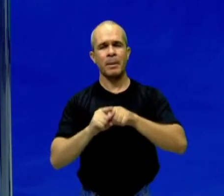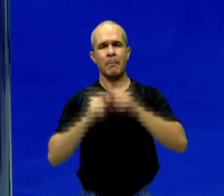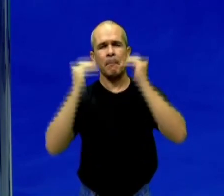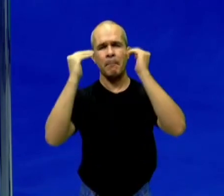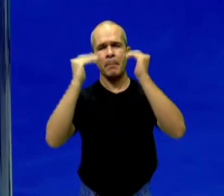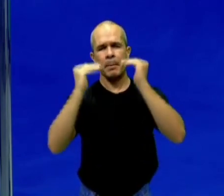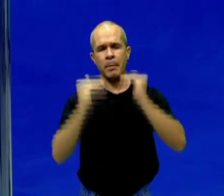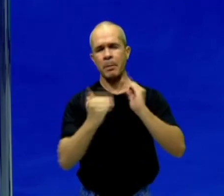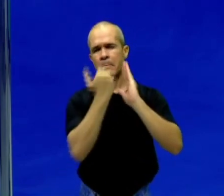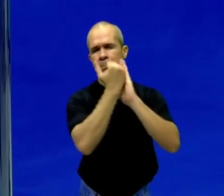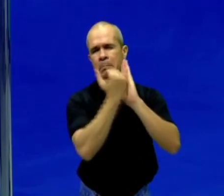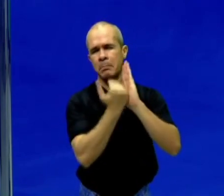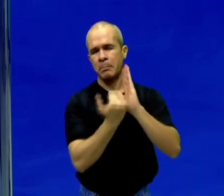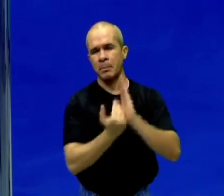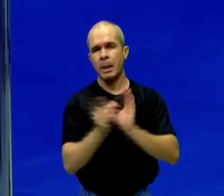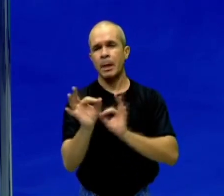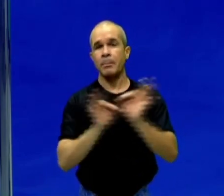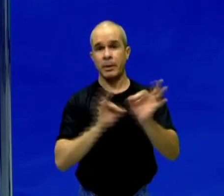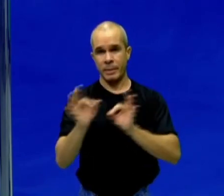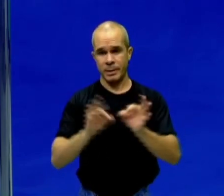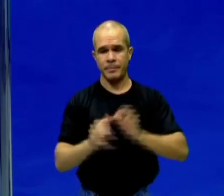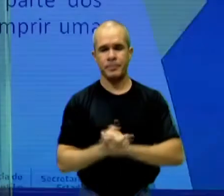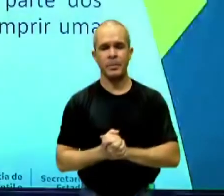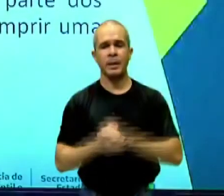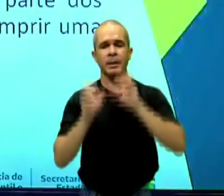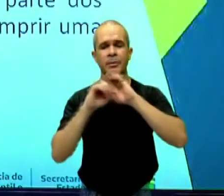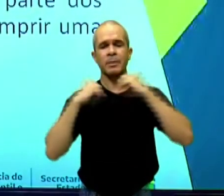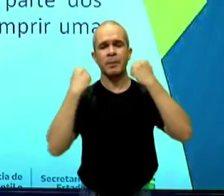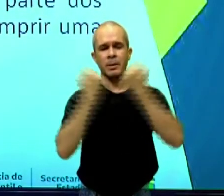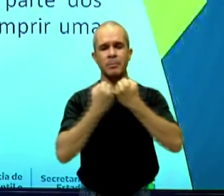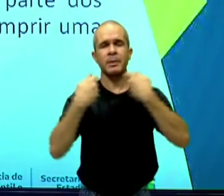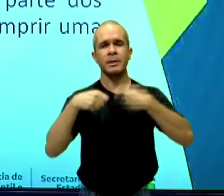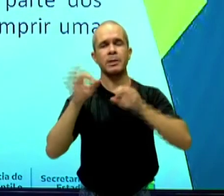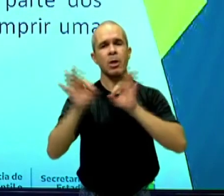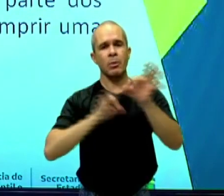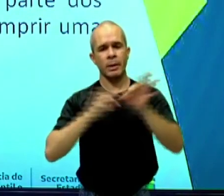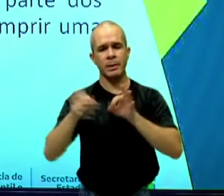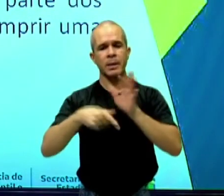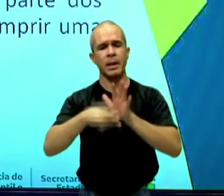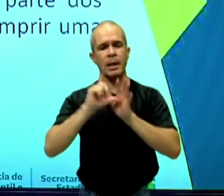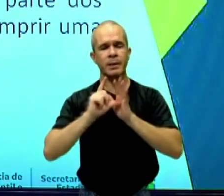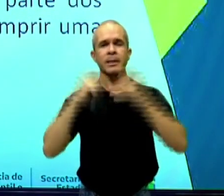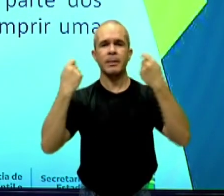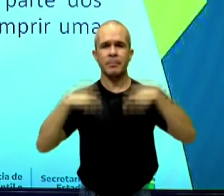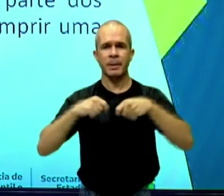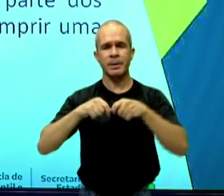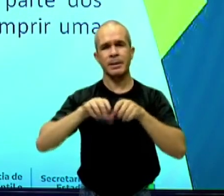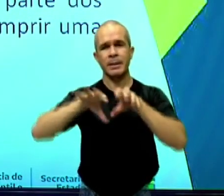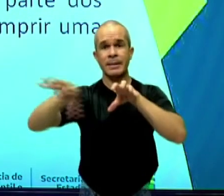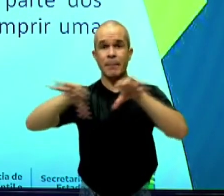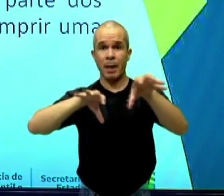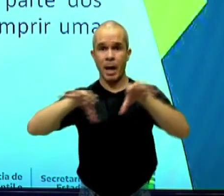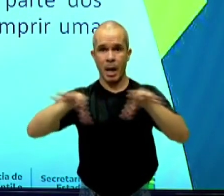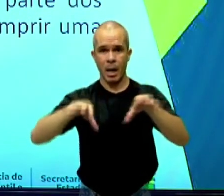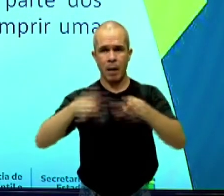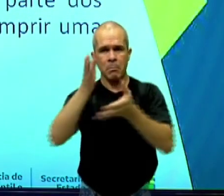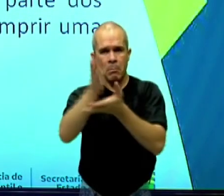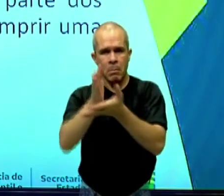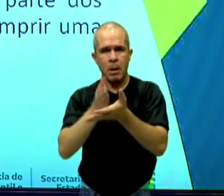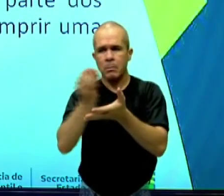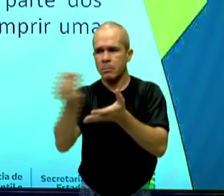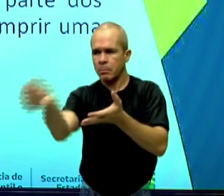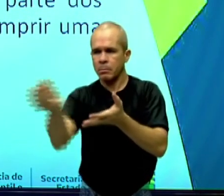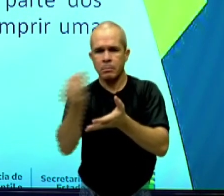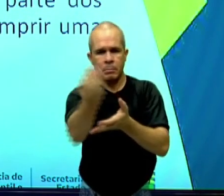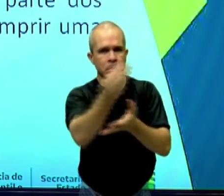organização do seminário. No seminário, ele deve ser organizado. Antes do seminário, dividir a sinopse sobre a apresentação para todos os